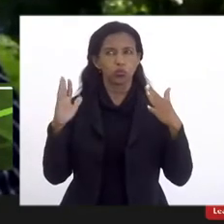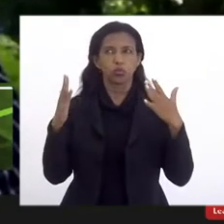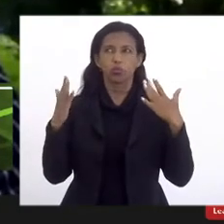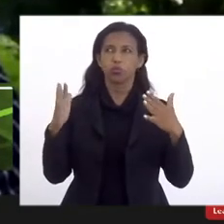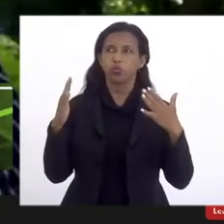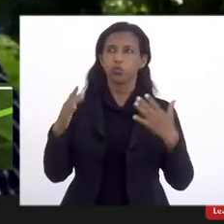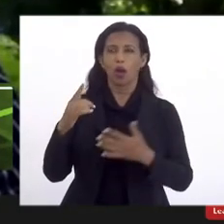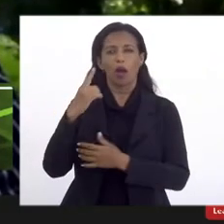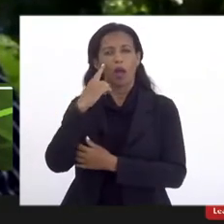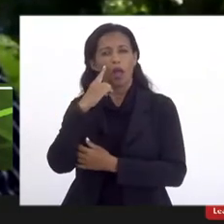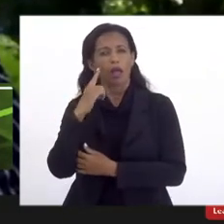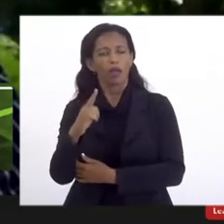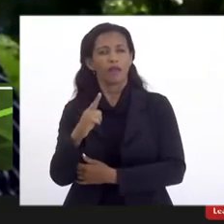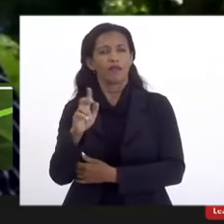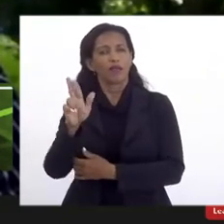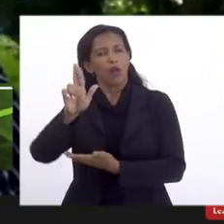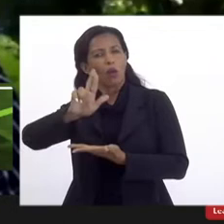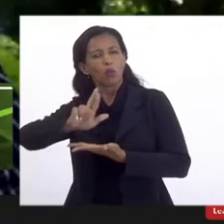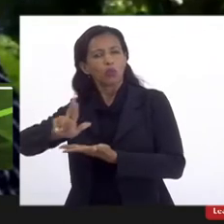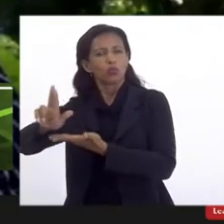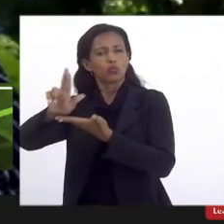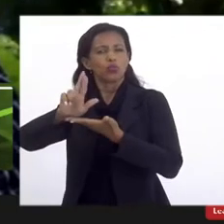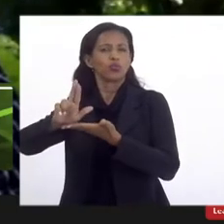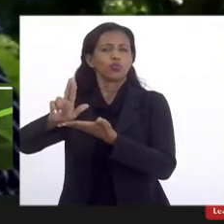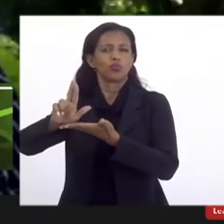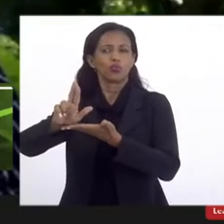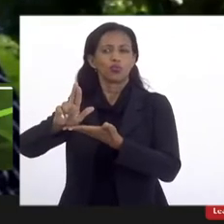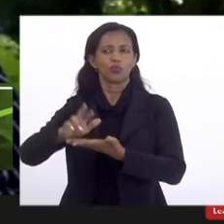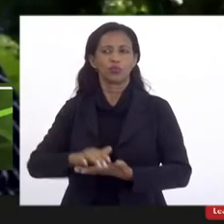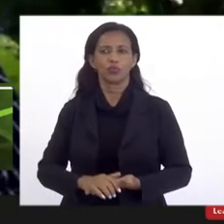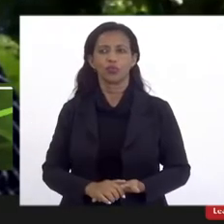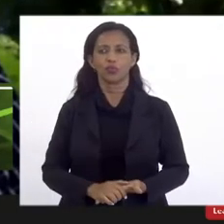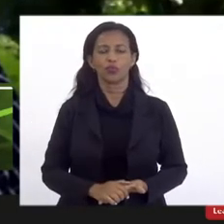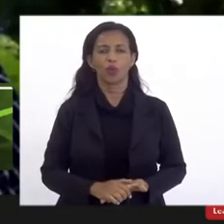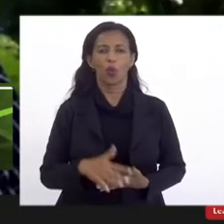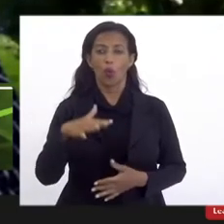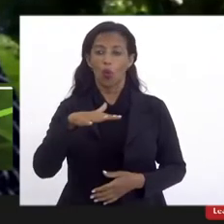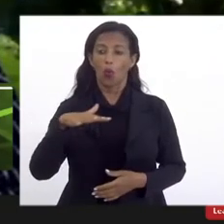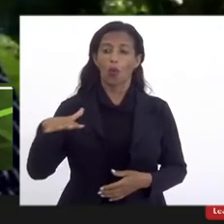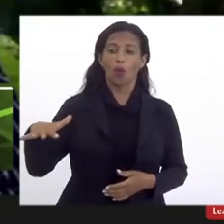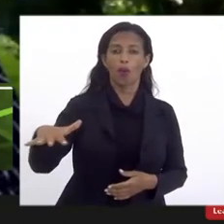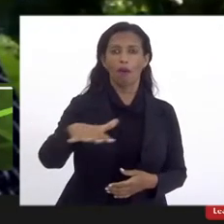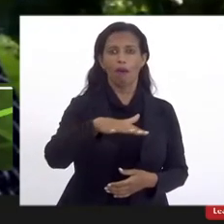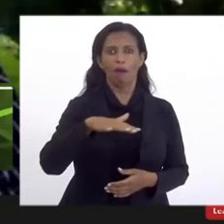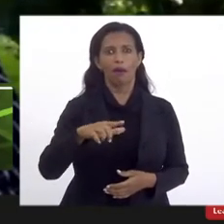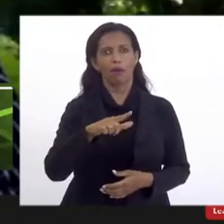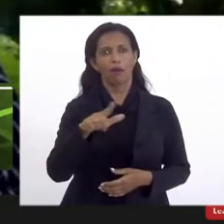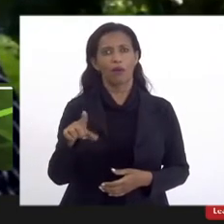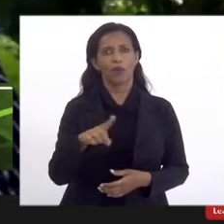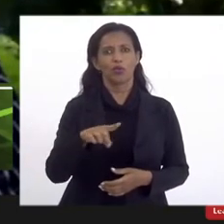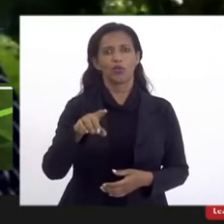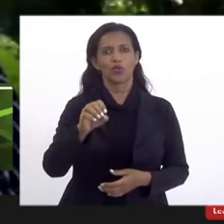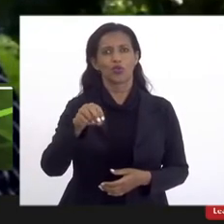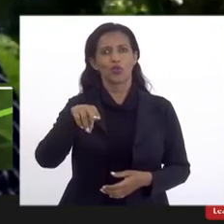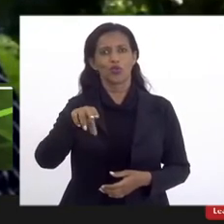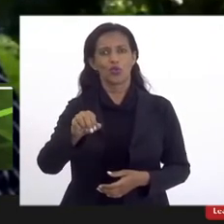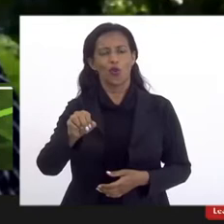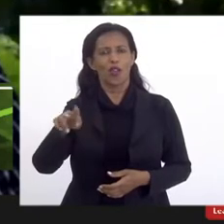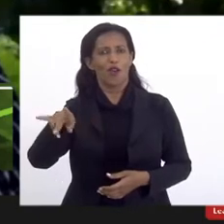a universidade o campus da Zona Oeste crescer,